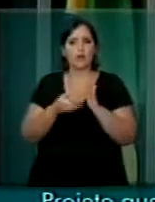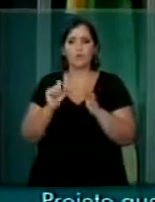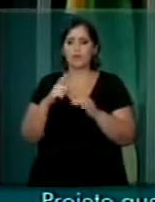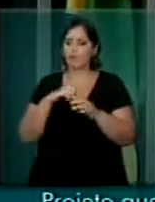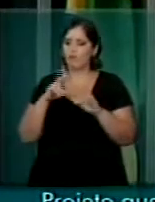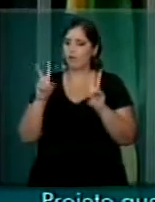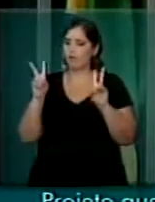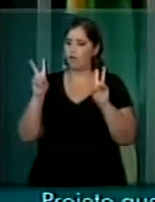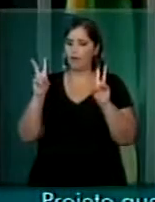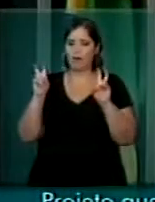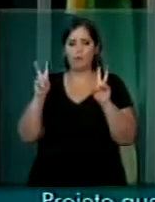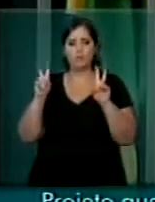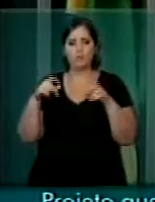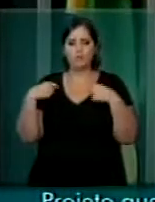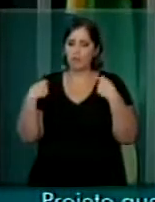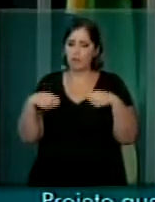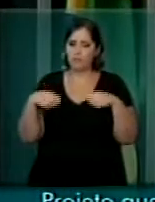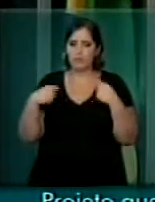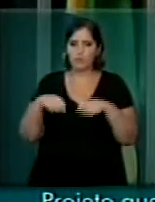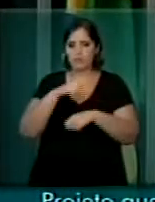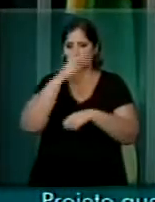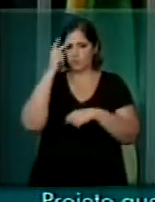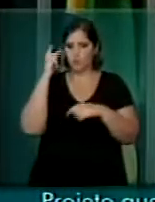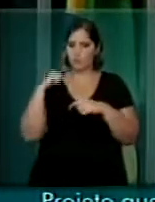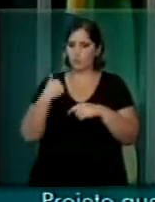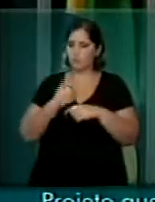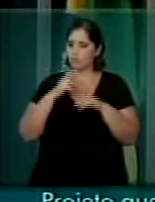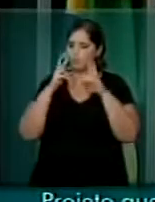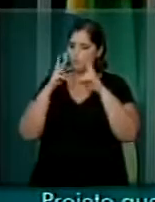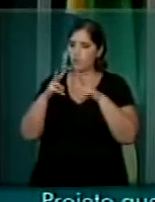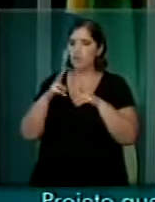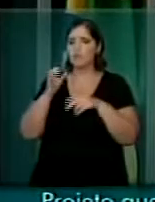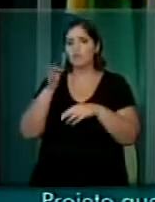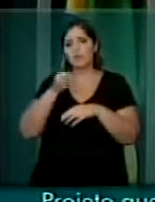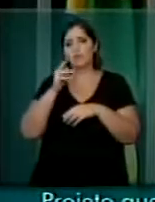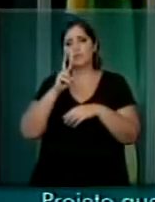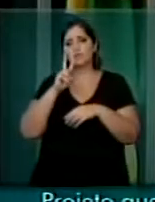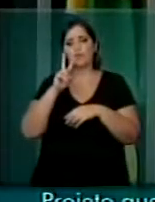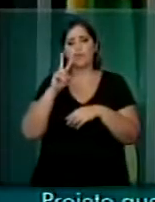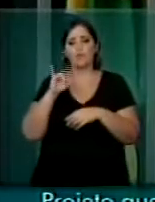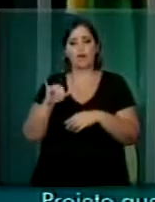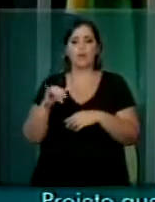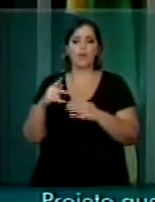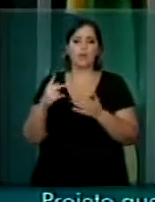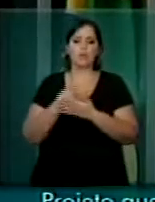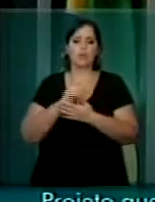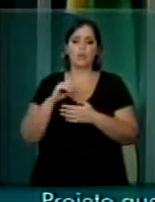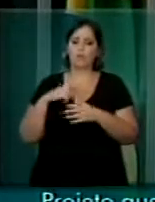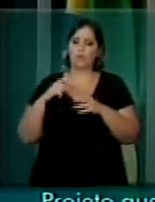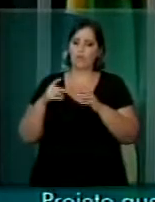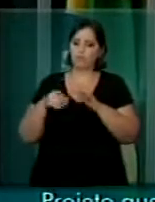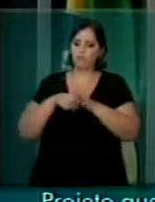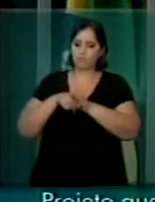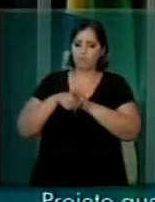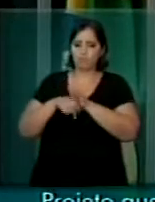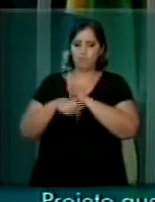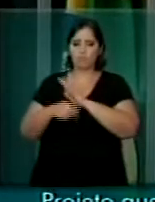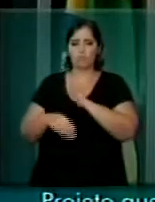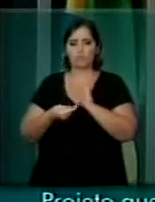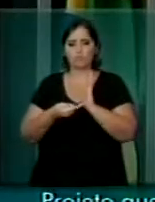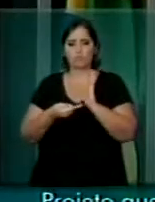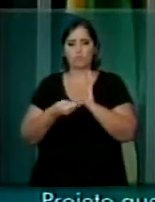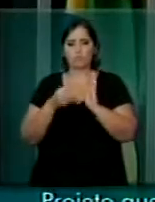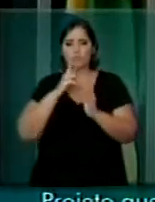que merece e seguramente terá a apreciação desta